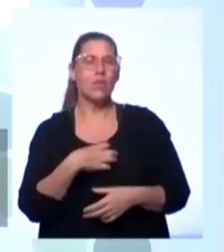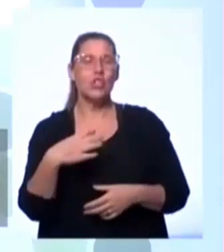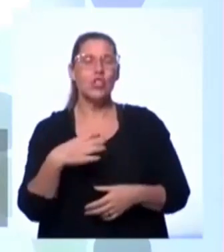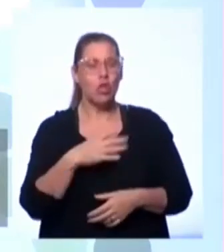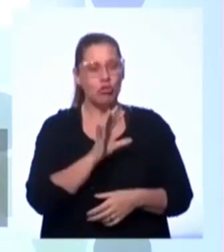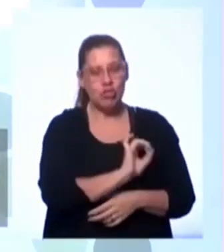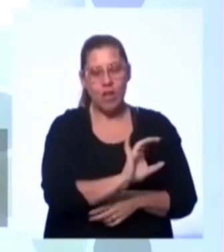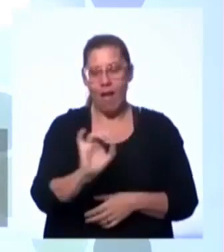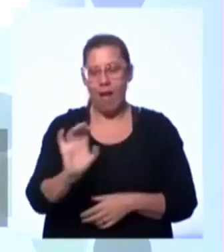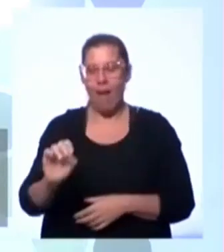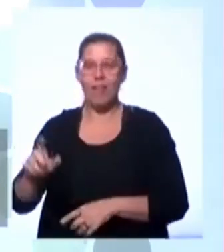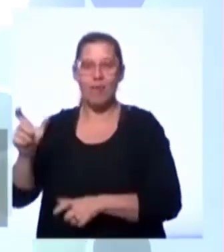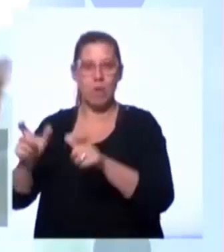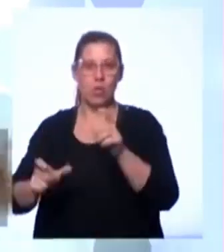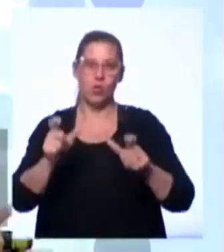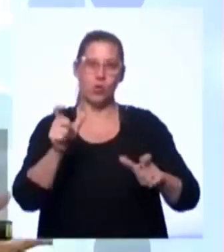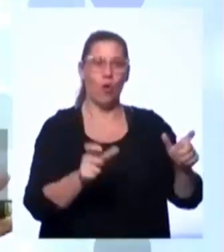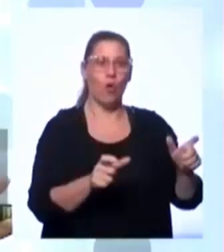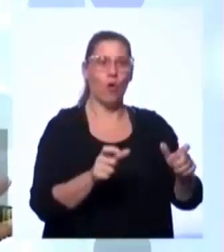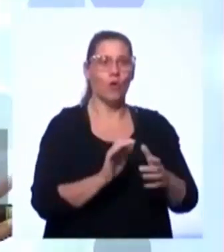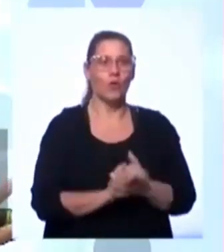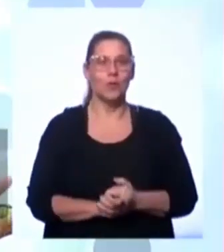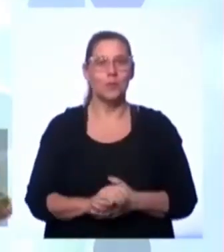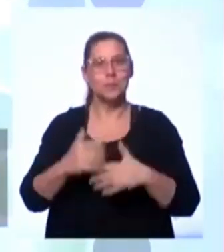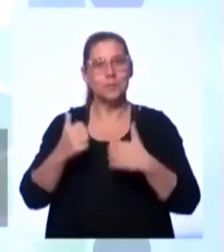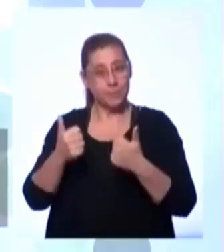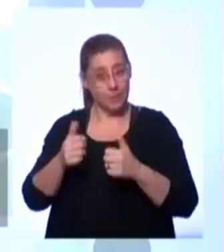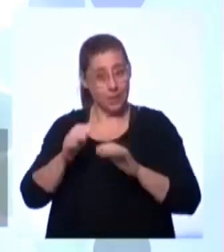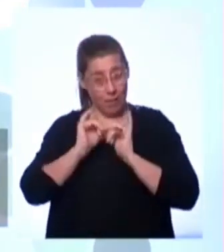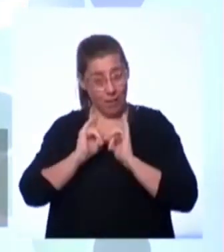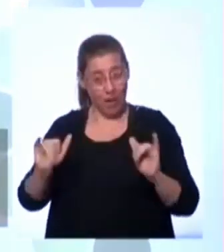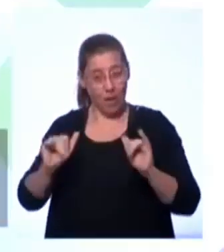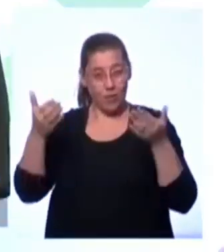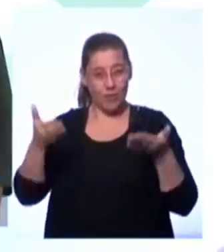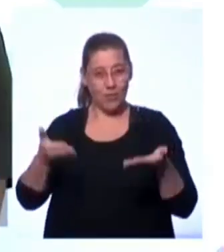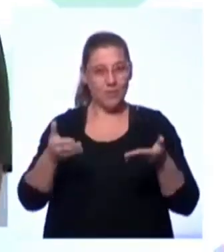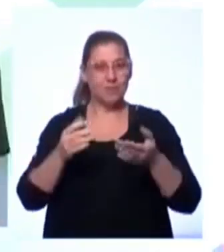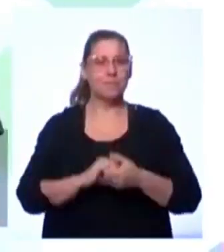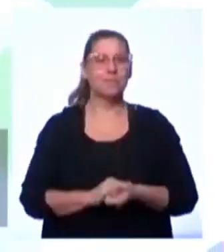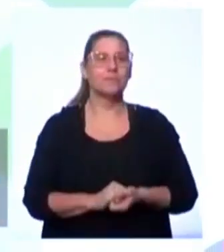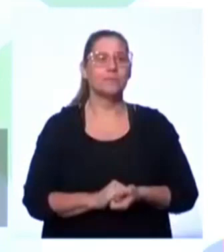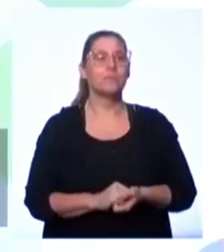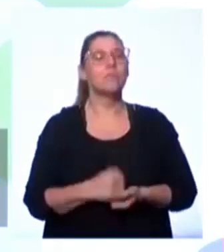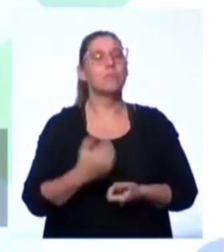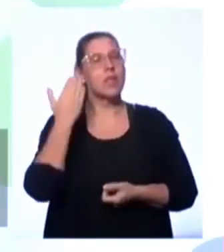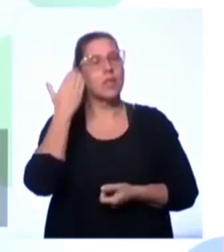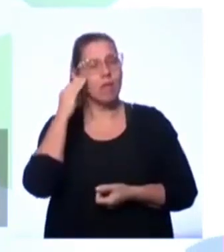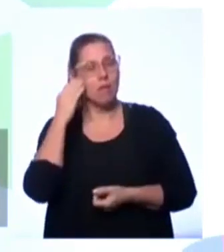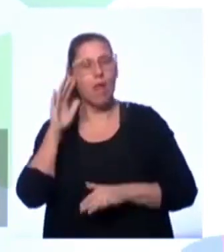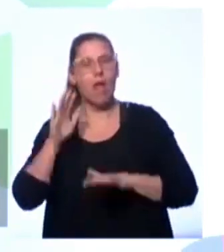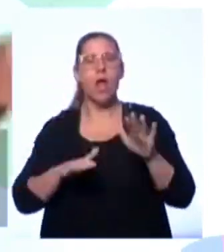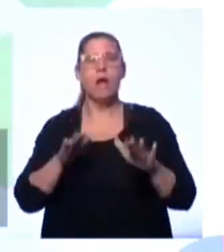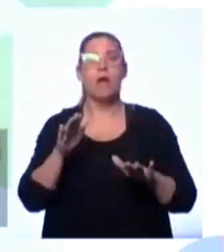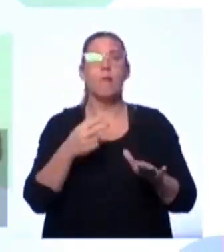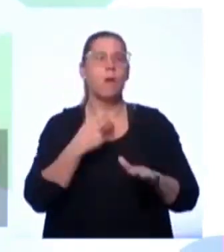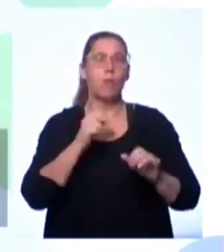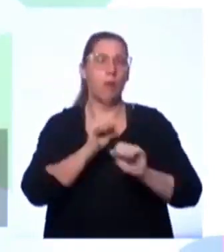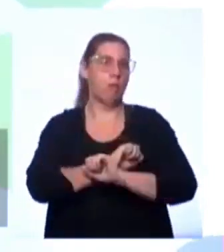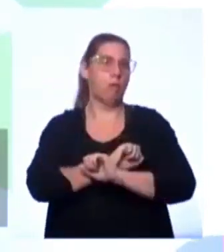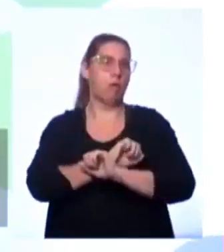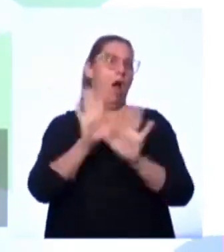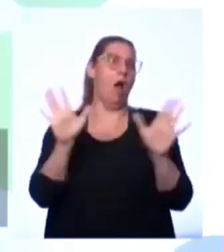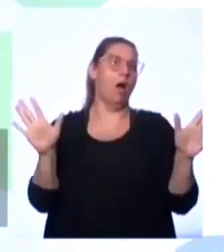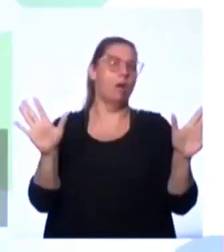identificar na cultura brasileira. Não é esse recado que nós tínhamos, Fabi? Exato, né? E é entender. Às vezes, pode não estar claro lá